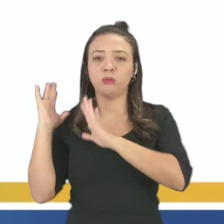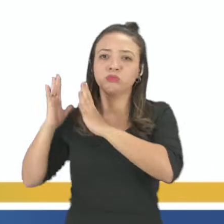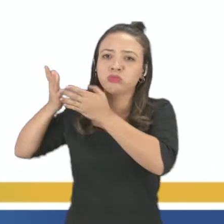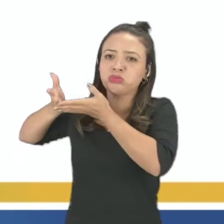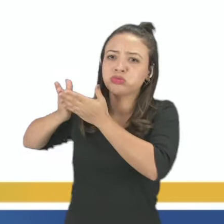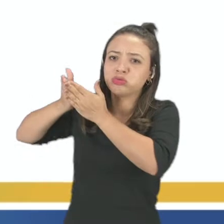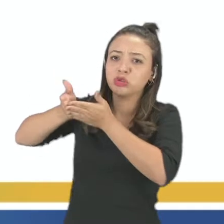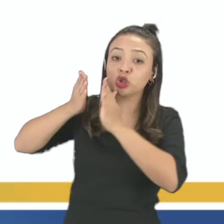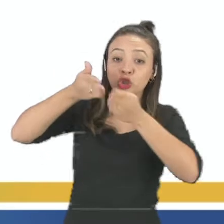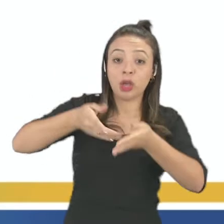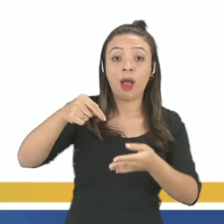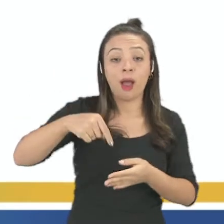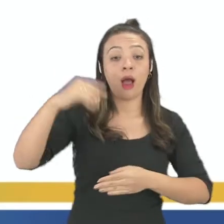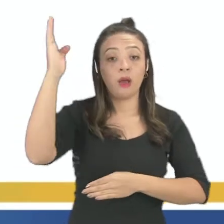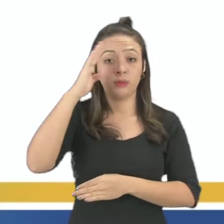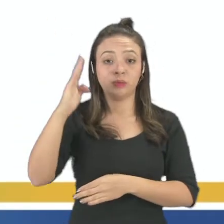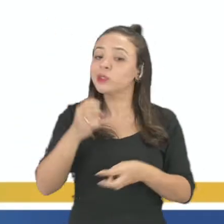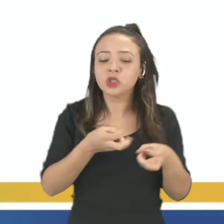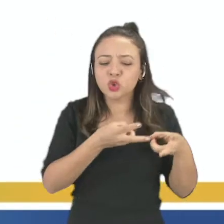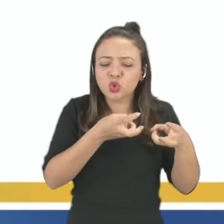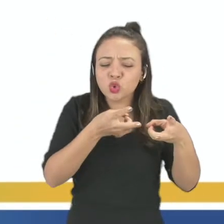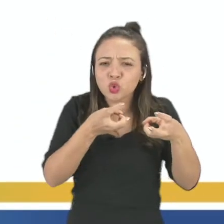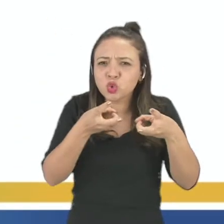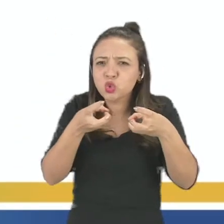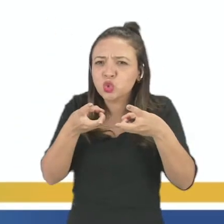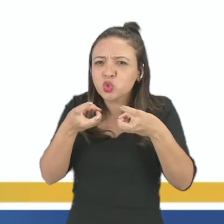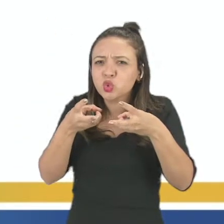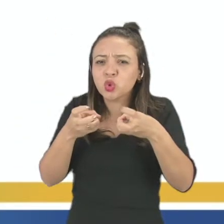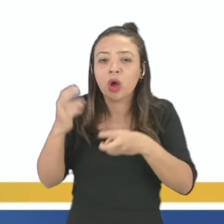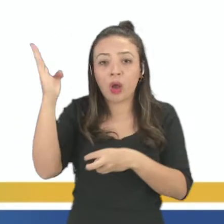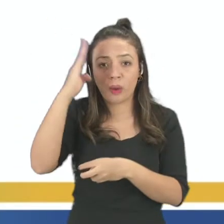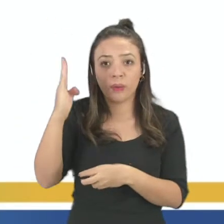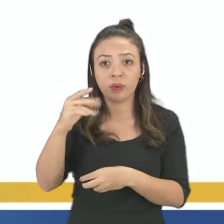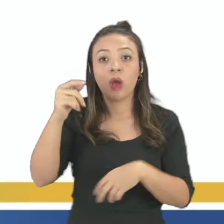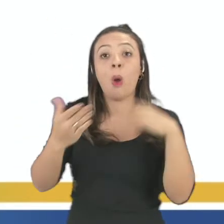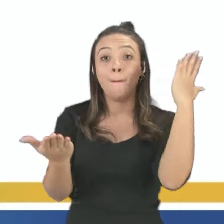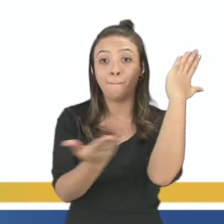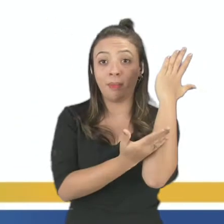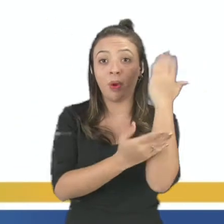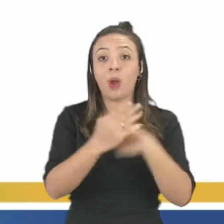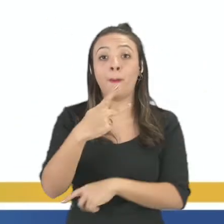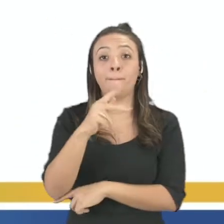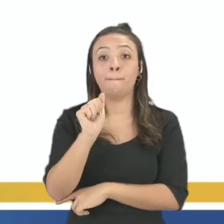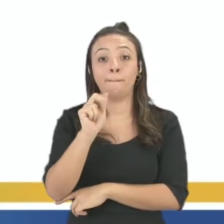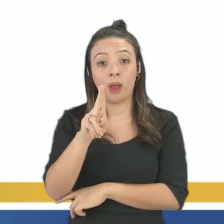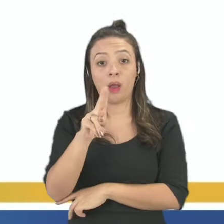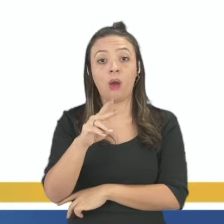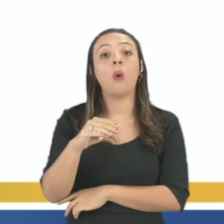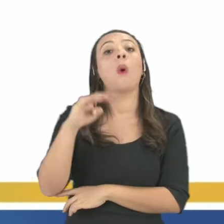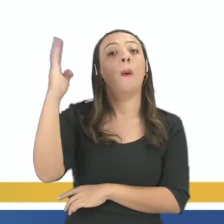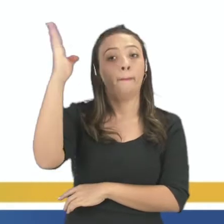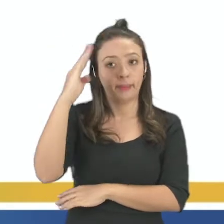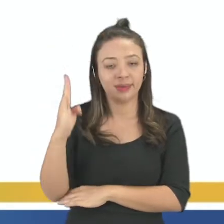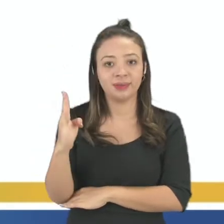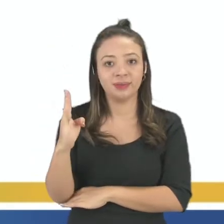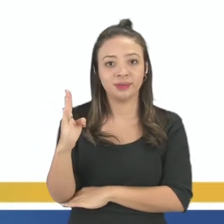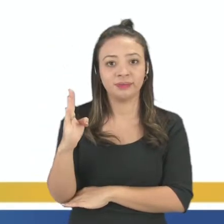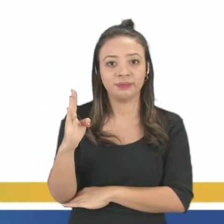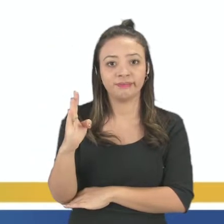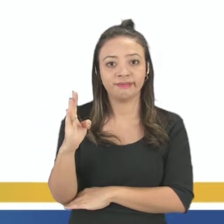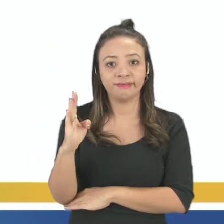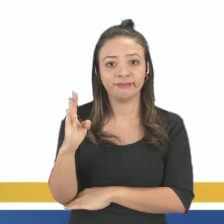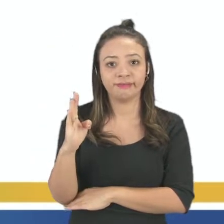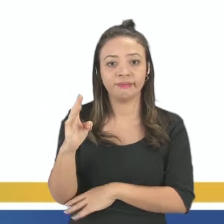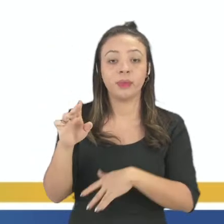aqui no Brasil, eles exploraram muito, né? Uma madeira chamada pau-brasil, ok? Outra coisa